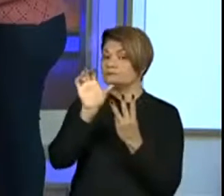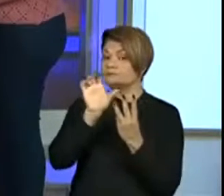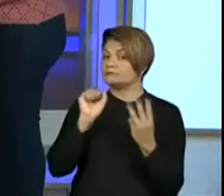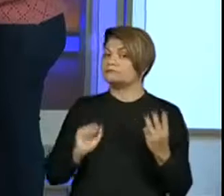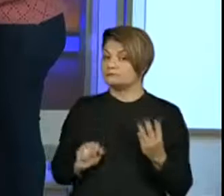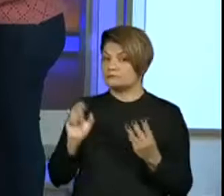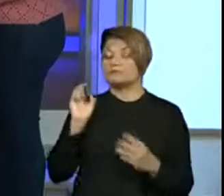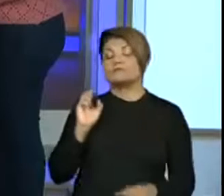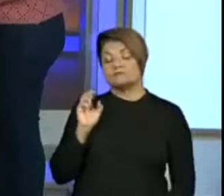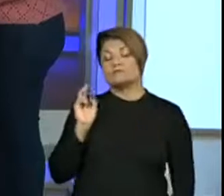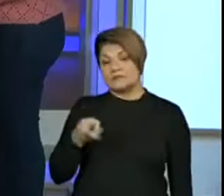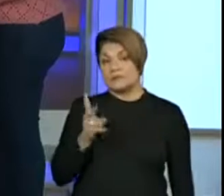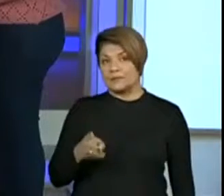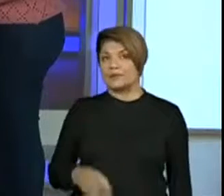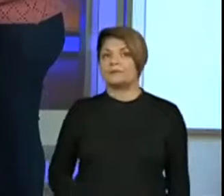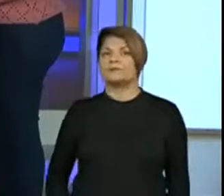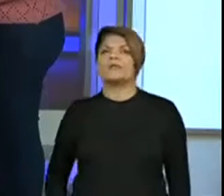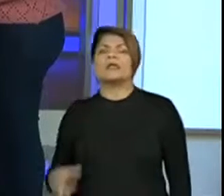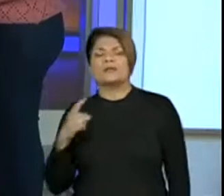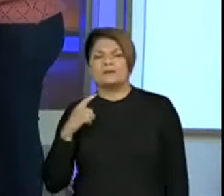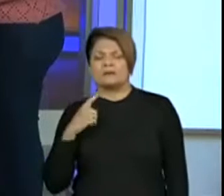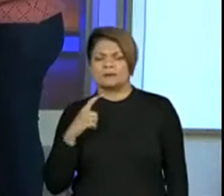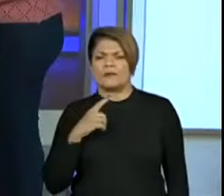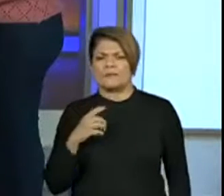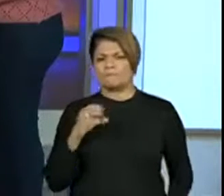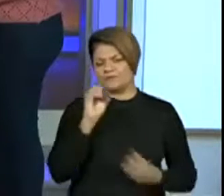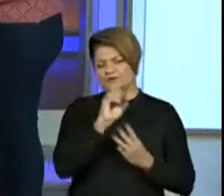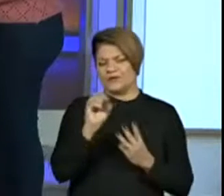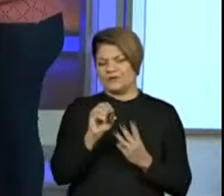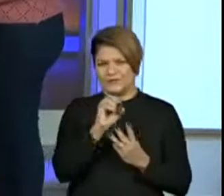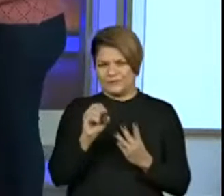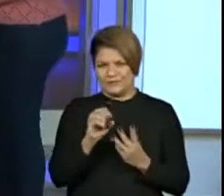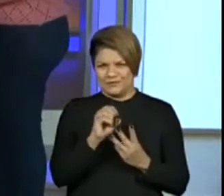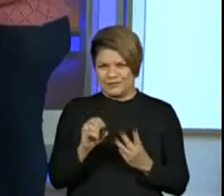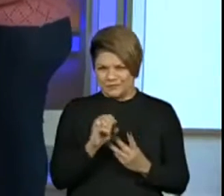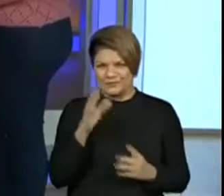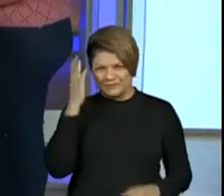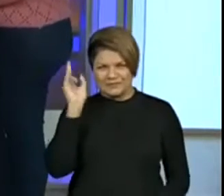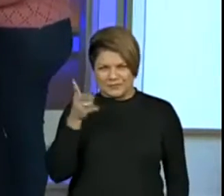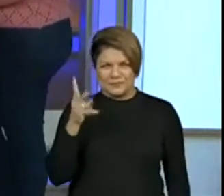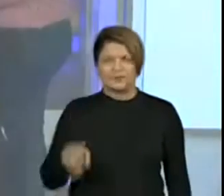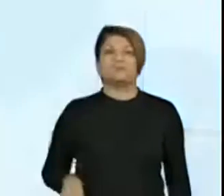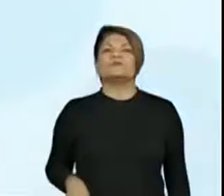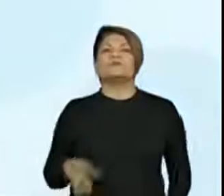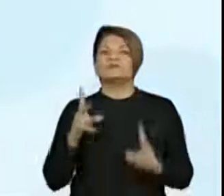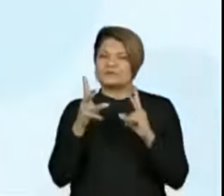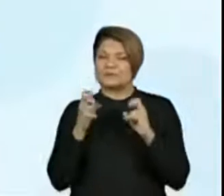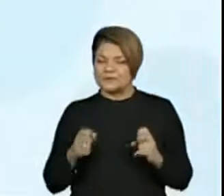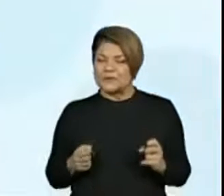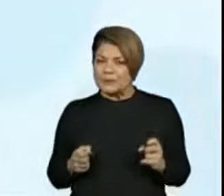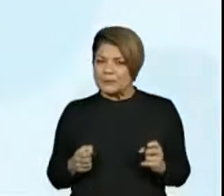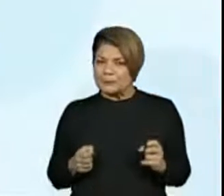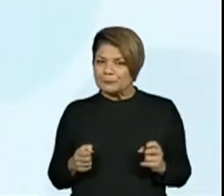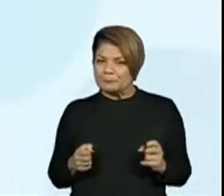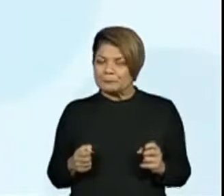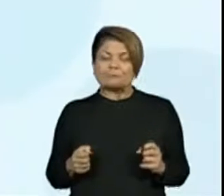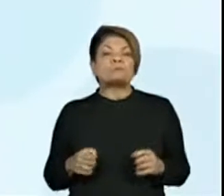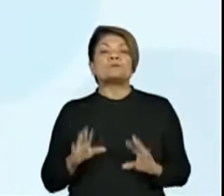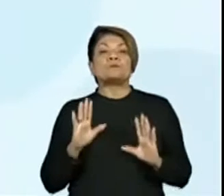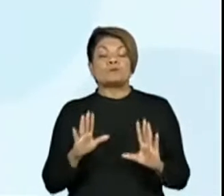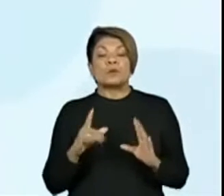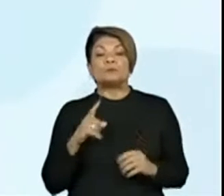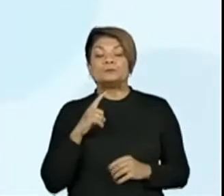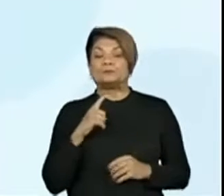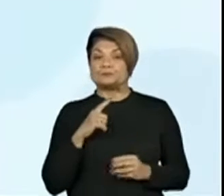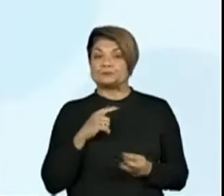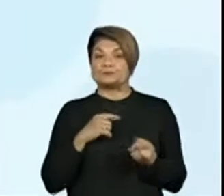E nesse caso aqui, que nós temos as centenas cheias, vocês observaram, estudantes, que olha, os dois segundos, os